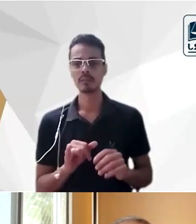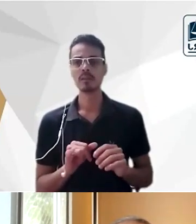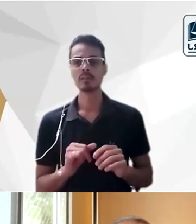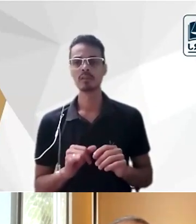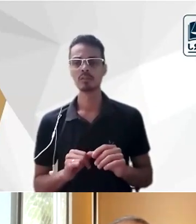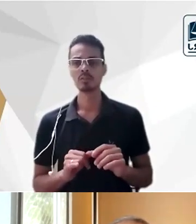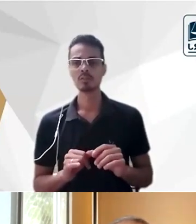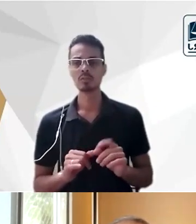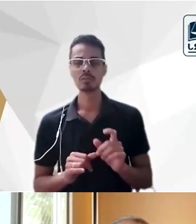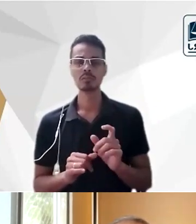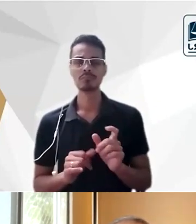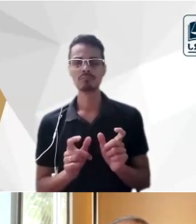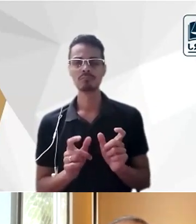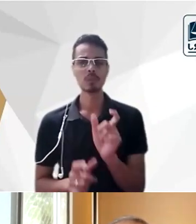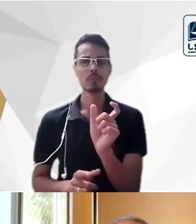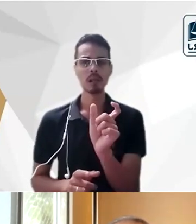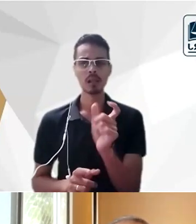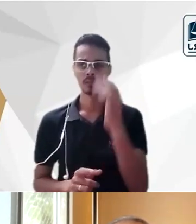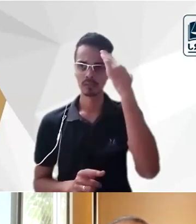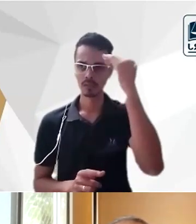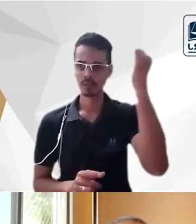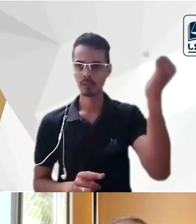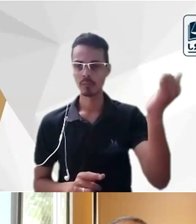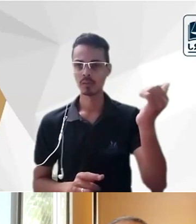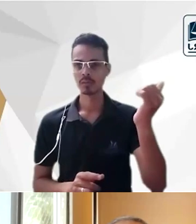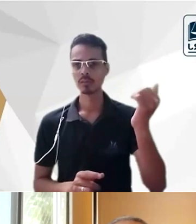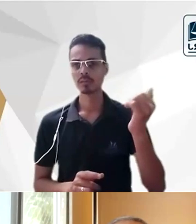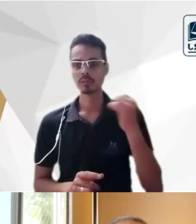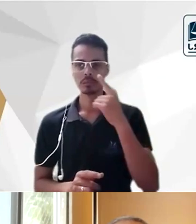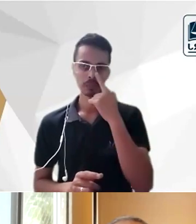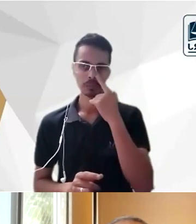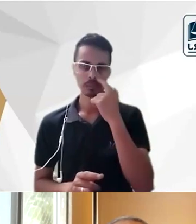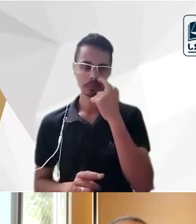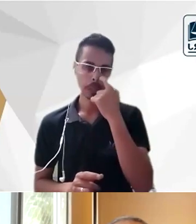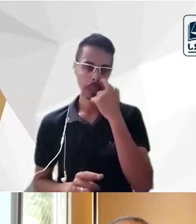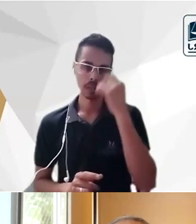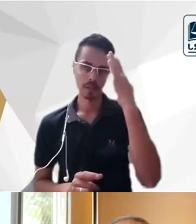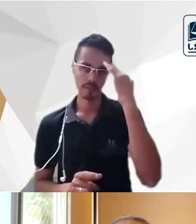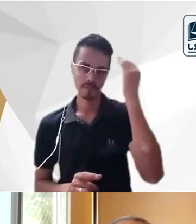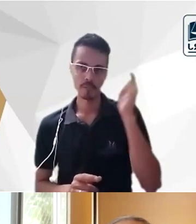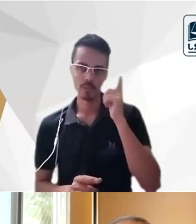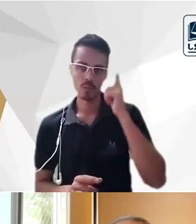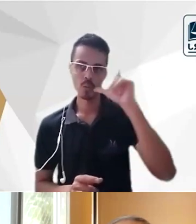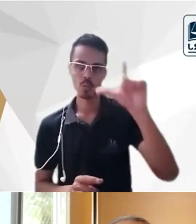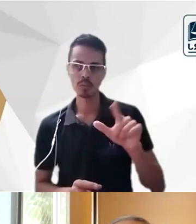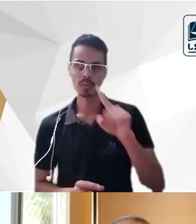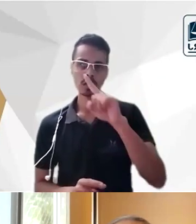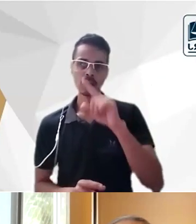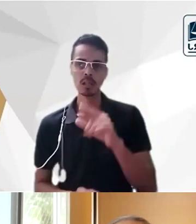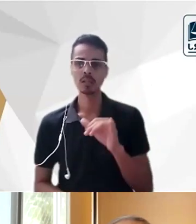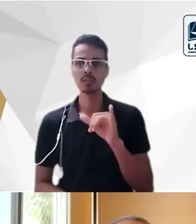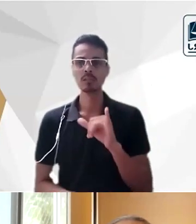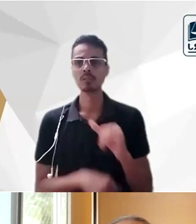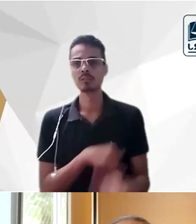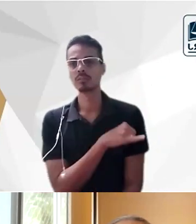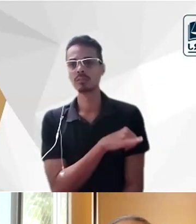a essa fama que ele vai alcançar lá no Rio de Janeiro que era a capital